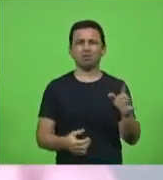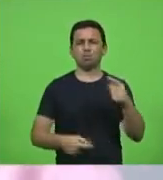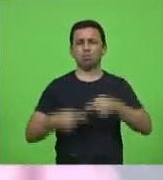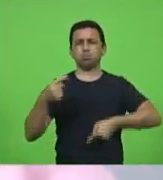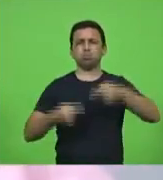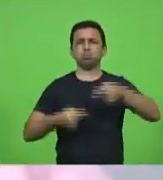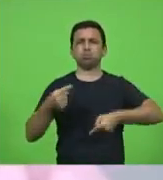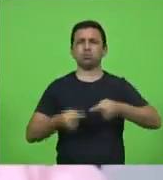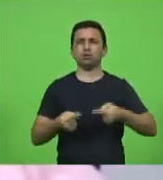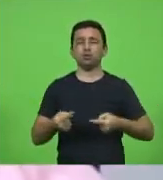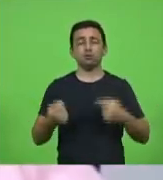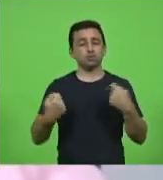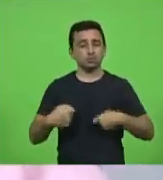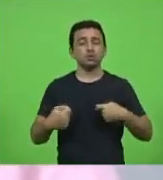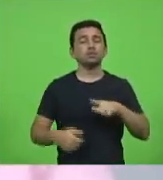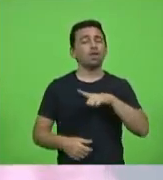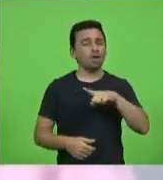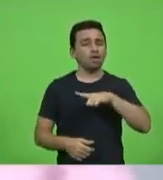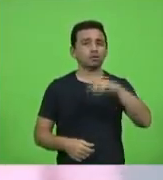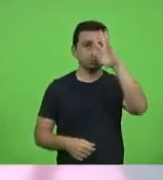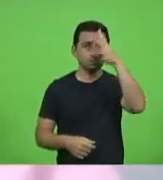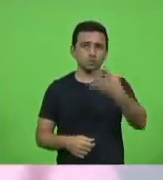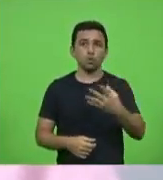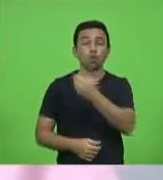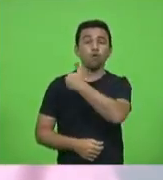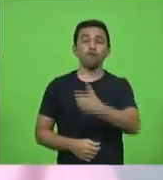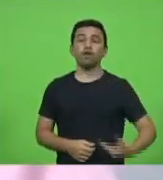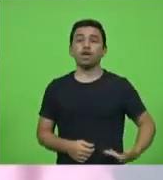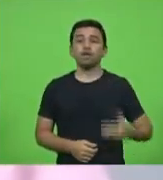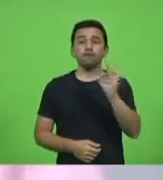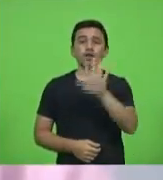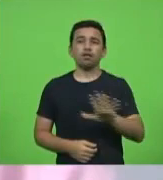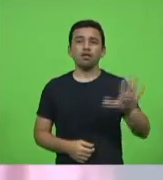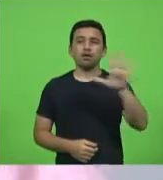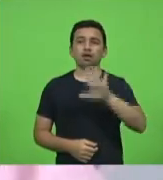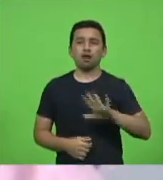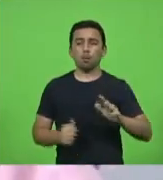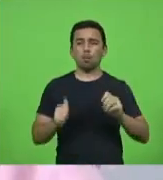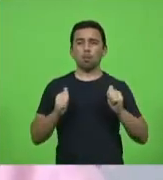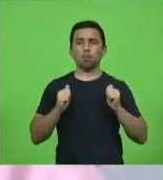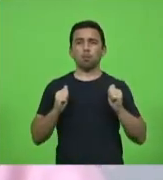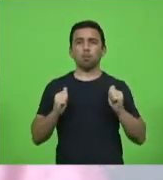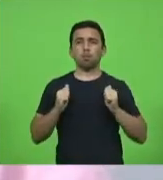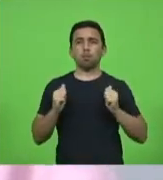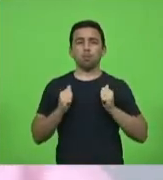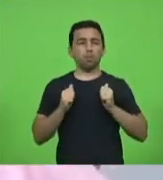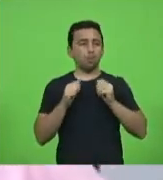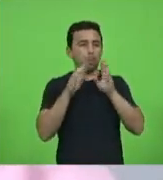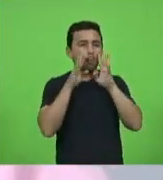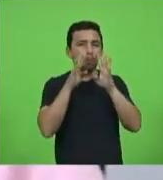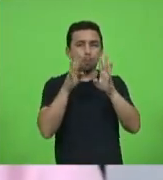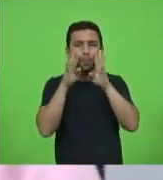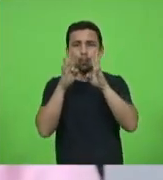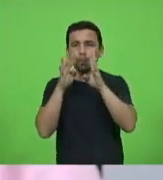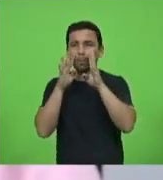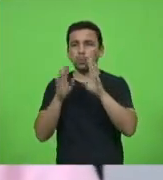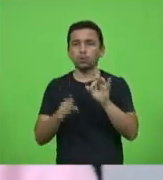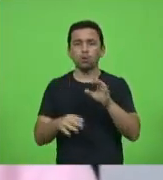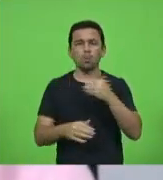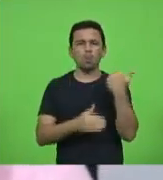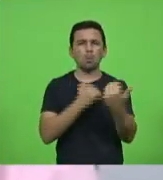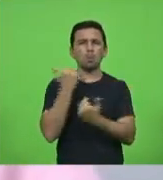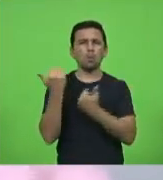solução para o problema. E o governo federal está omisso, está assistindo o morticínio de